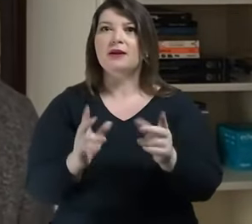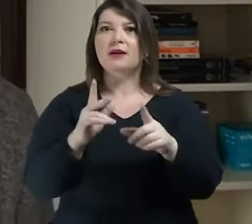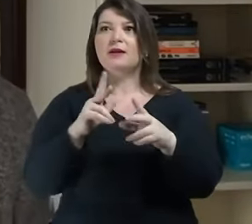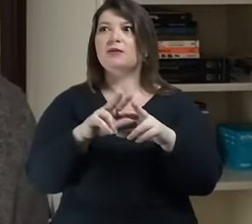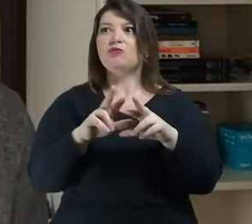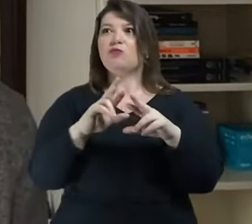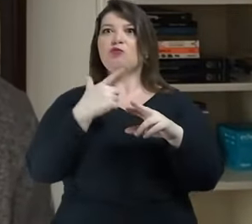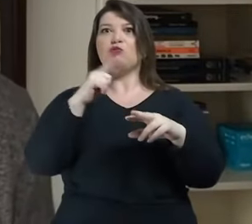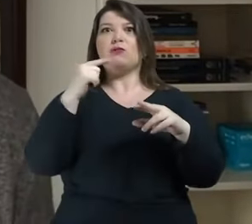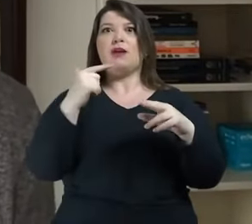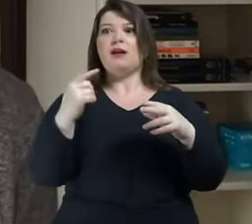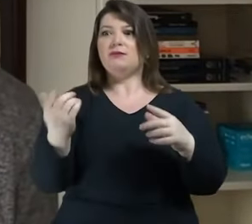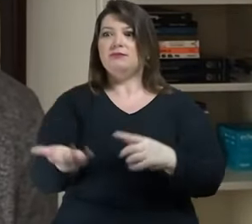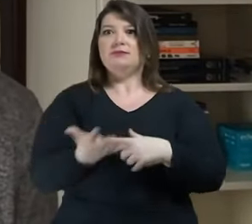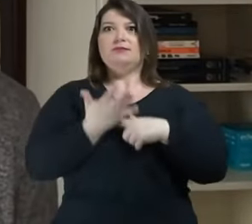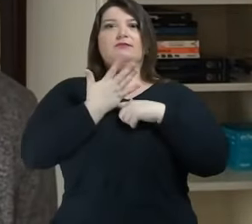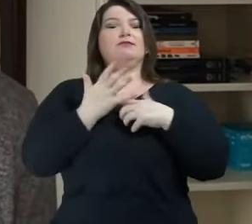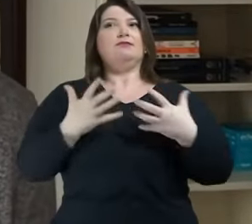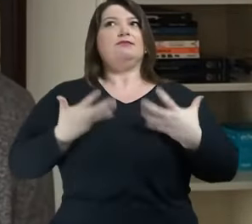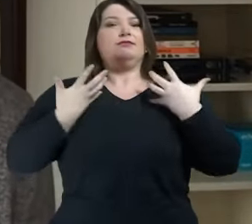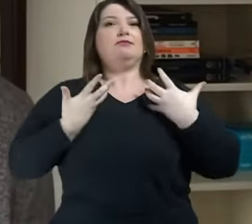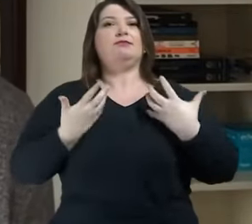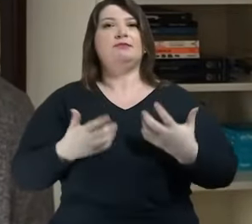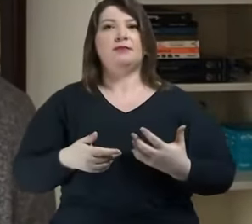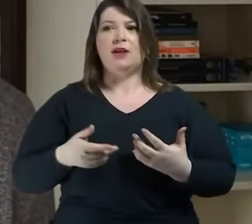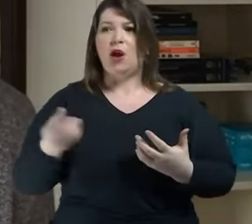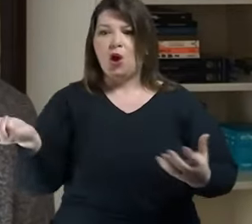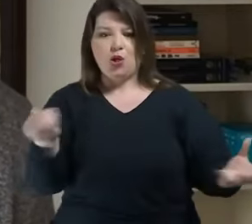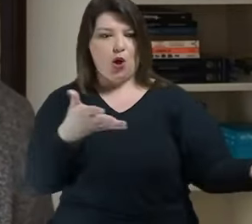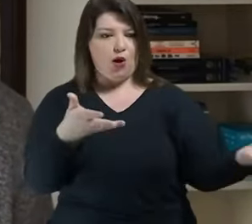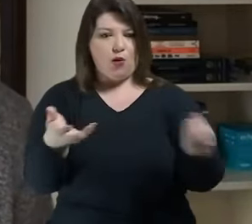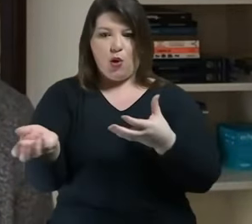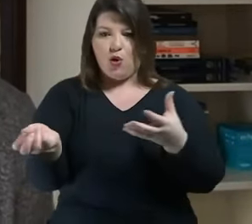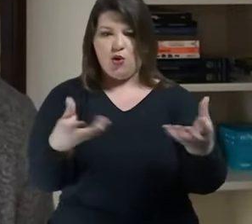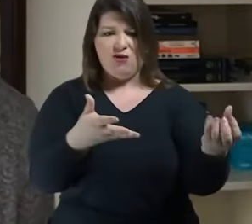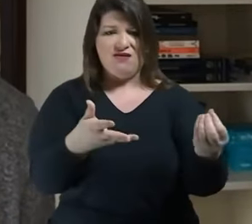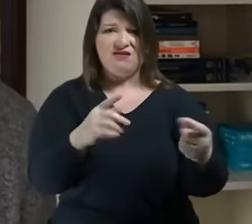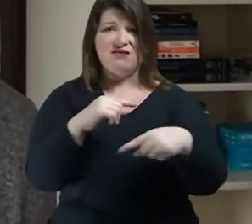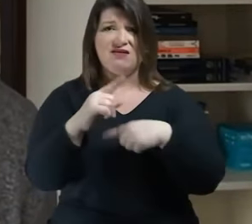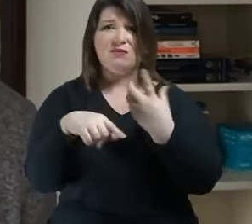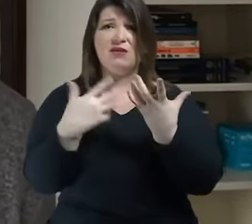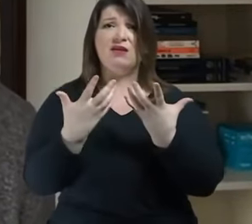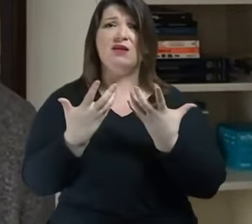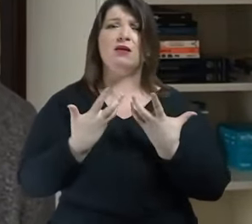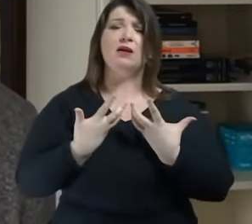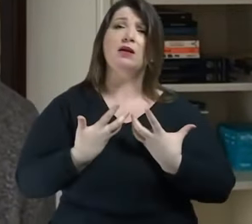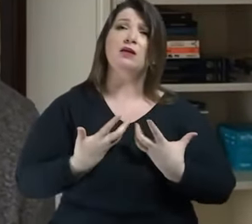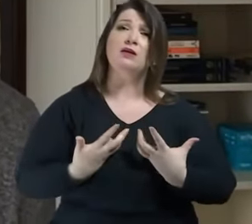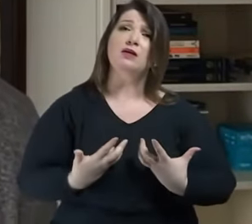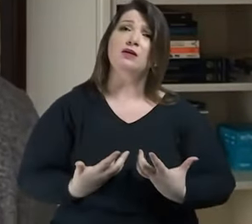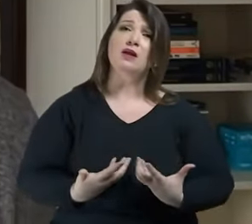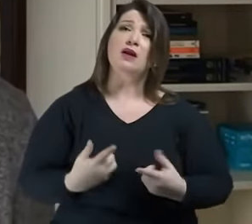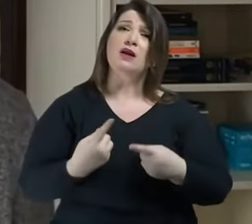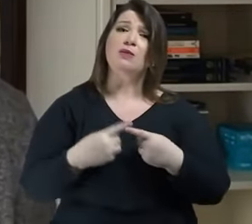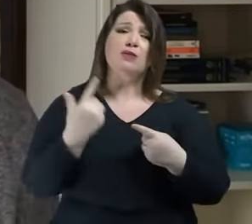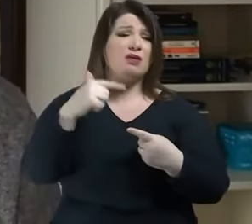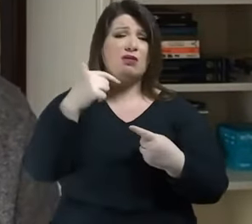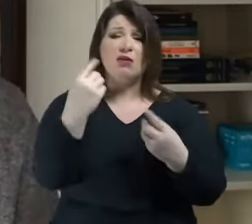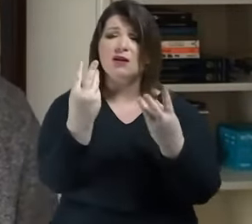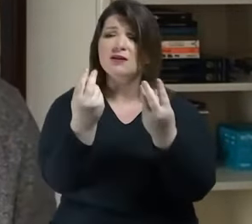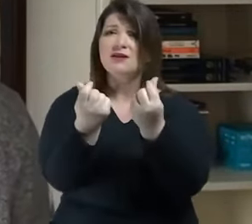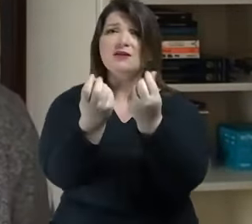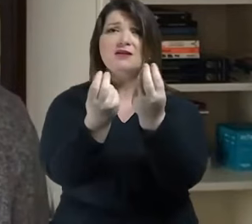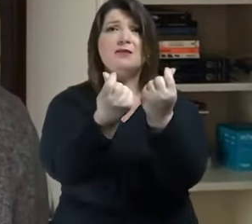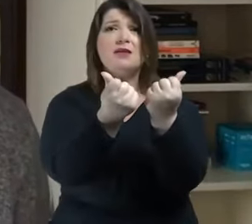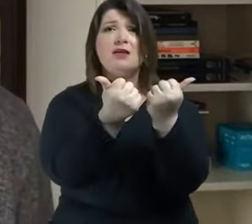um excesso de coisas novas acabará por cansar porque não há sensibilidade para acompanhar os